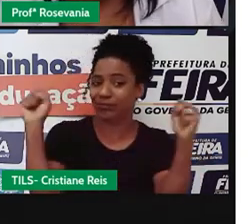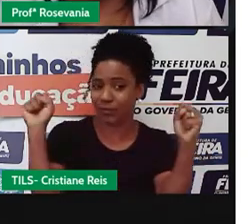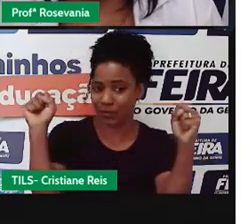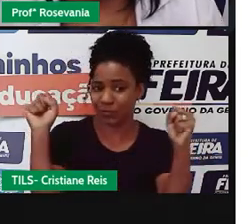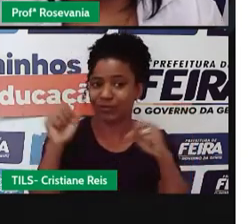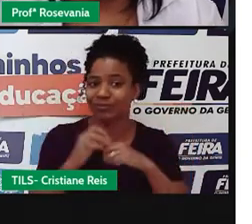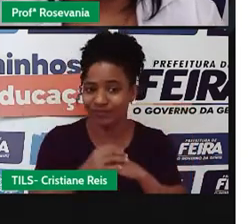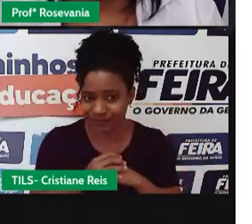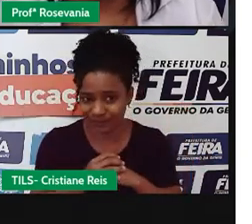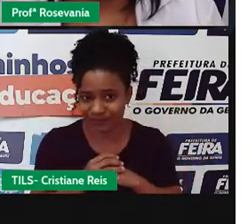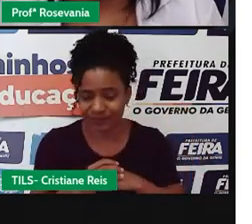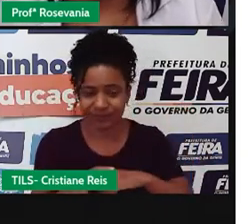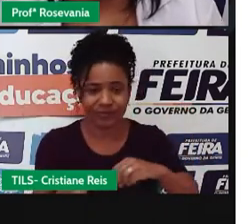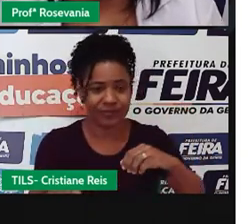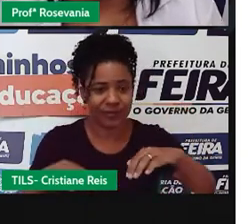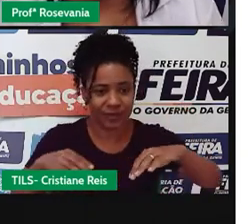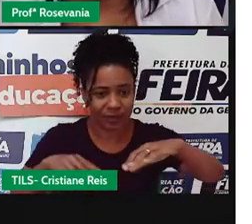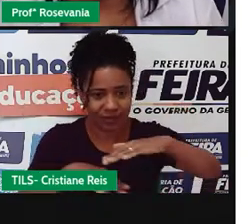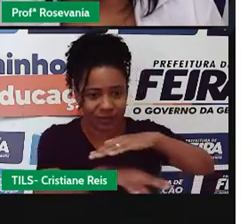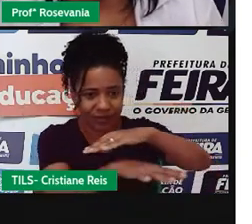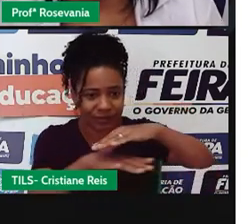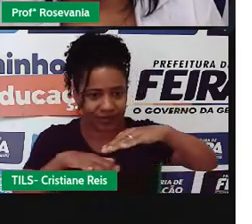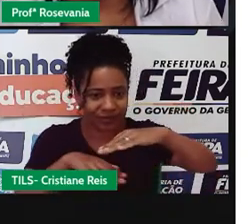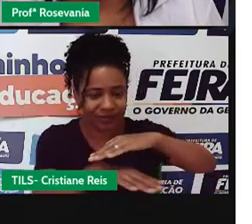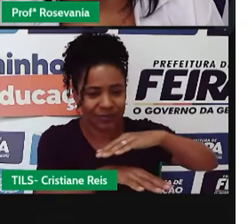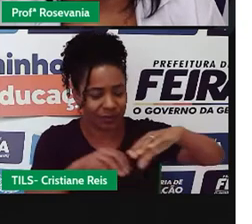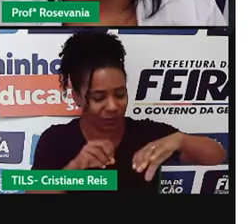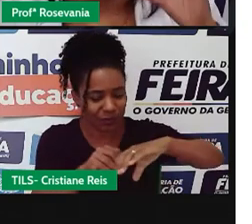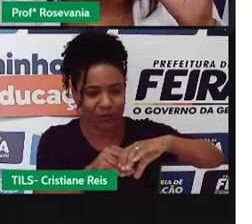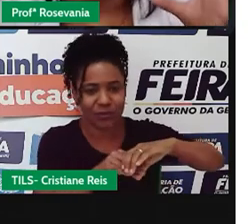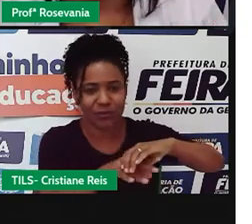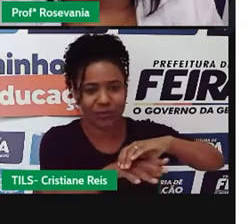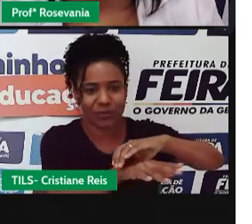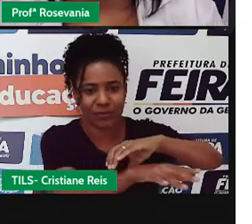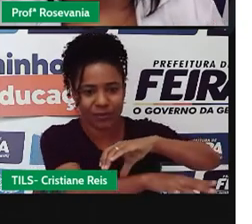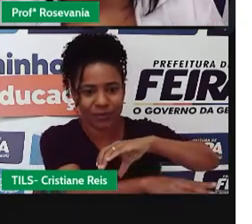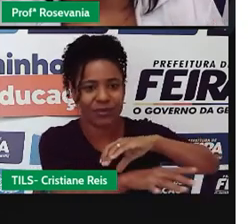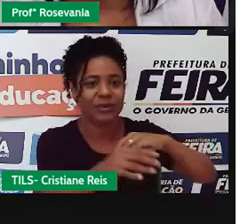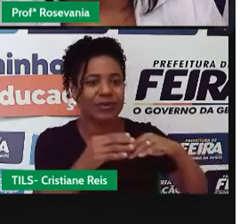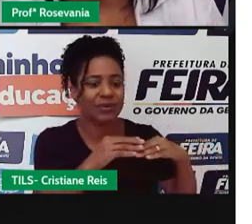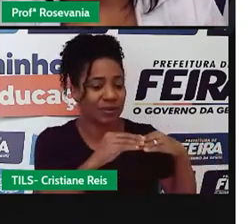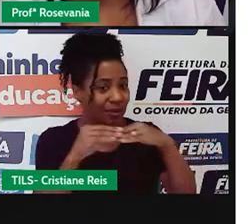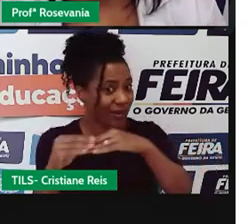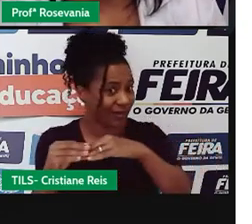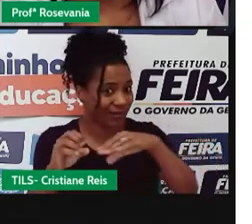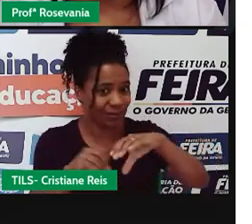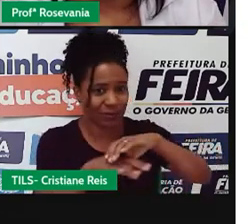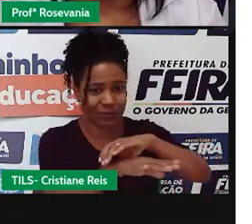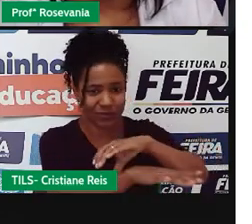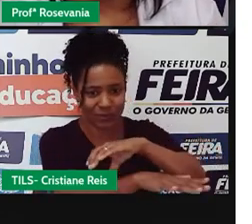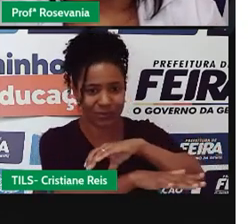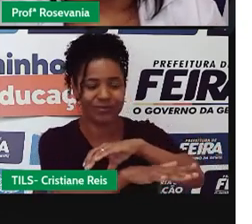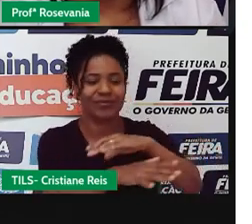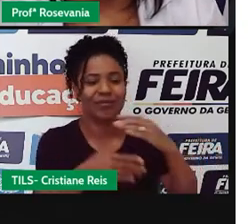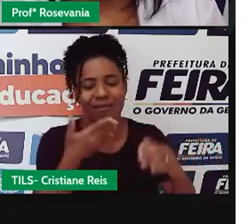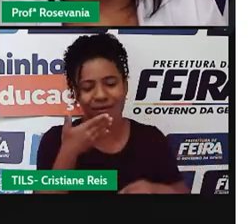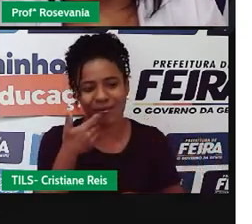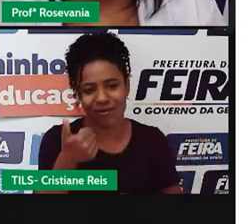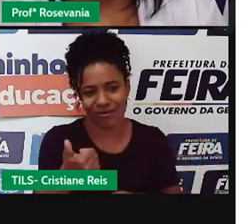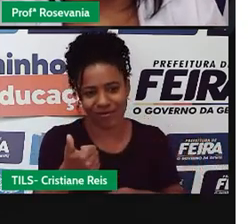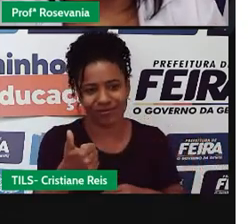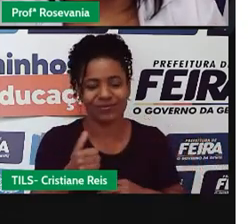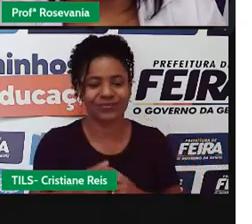né, até algumas cidades, né, levam gás para a população, não é em botijões, levam usando, né, os dutos também, então,